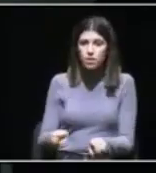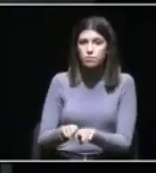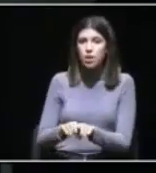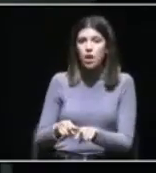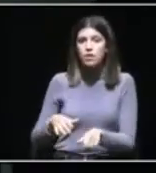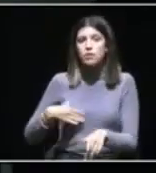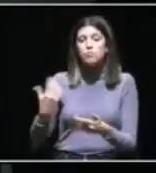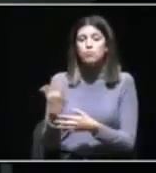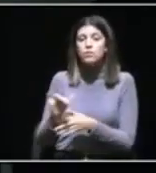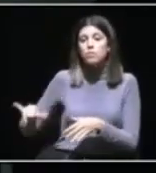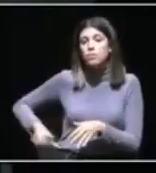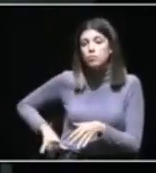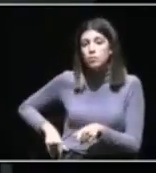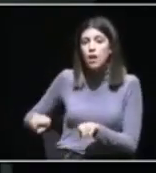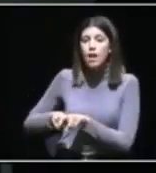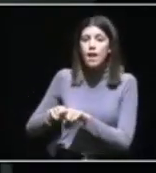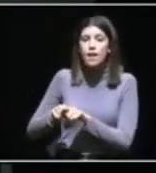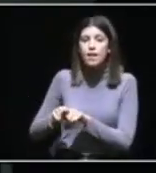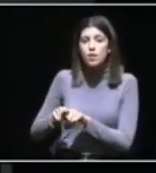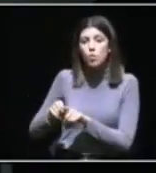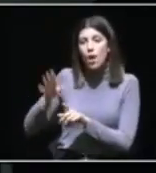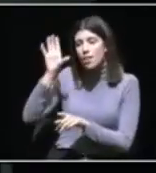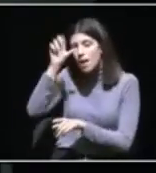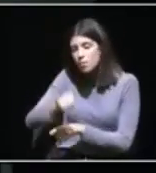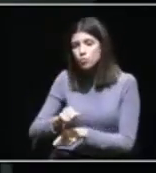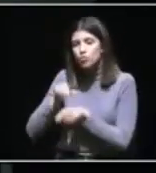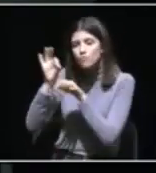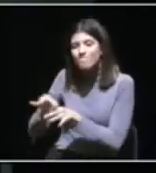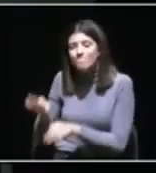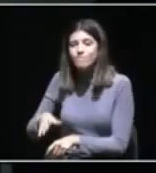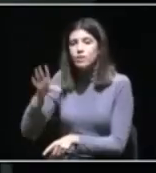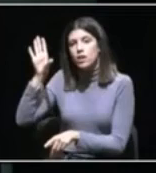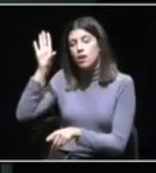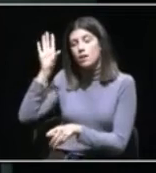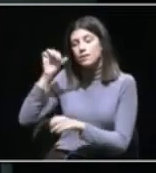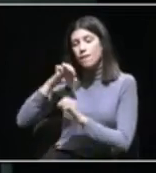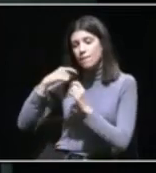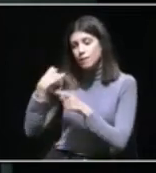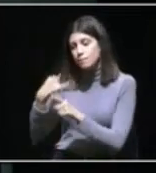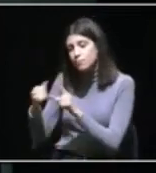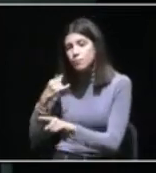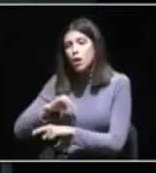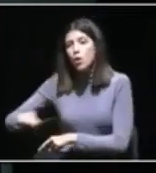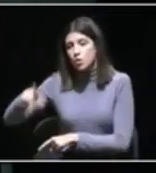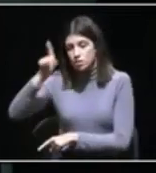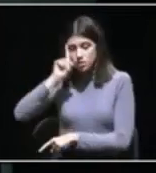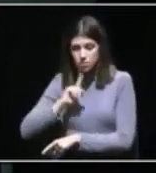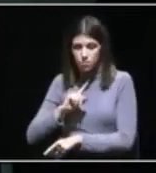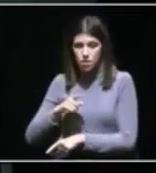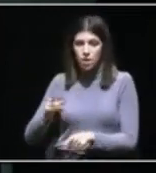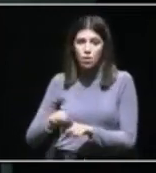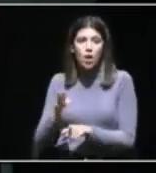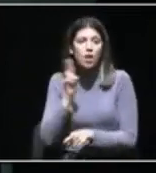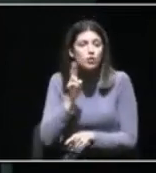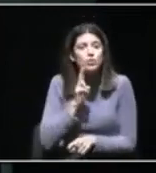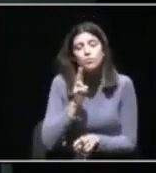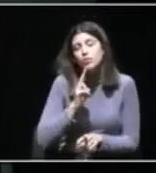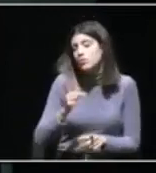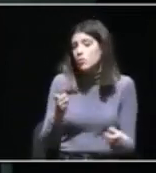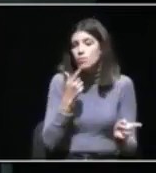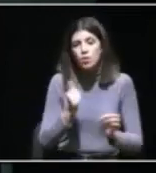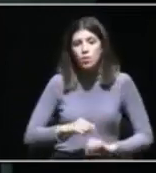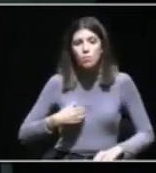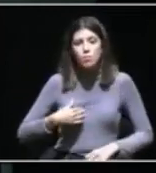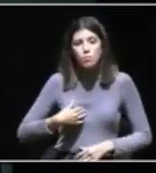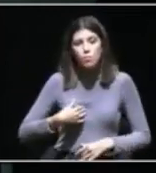prostituição também é uma forma de exploração sobre as mulheres. Não pode haver mais desculpas e o objetivo de cada um de nós deve ser tolerância